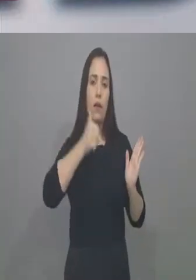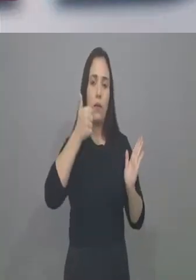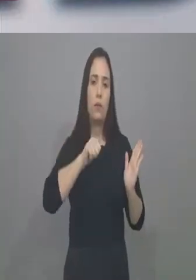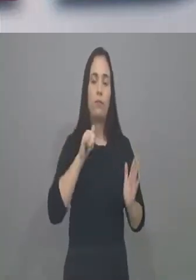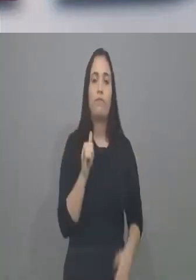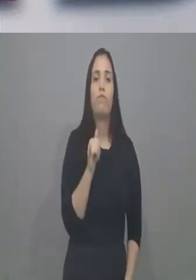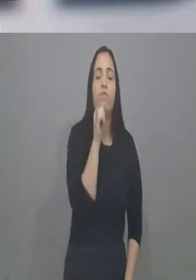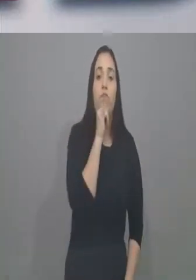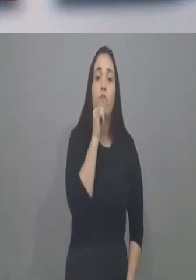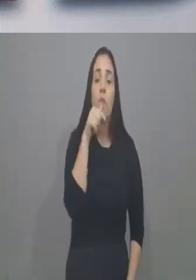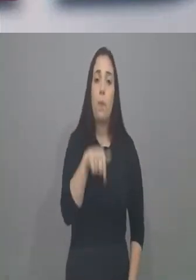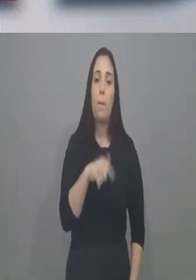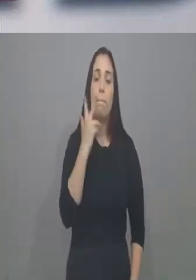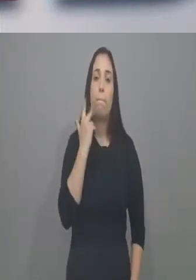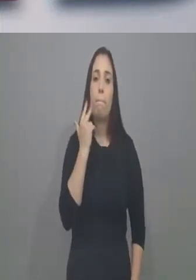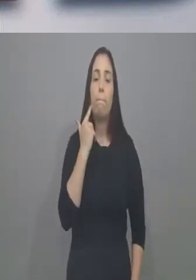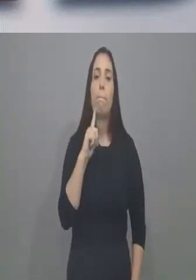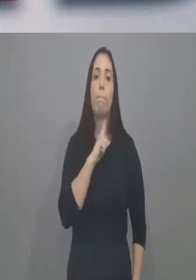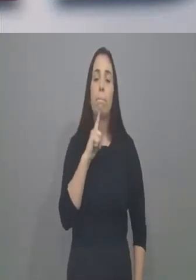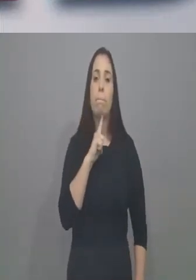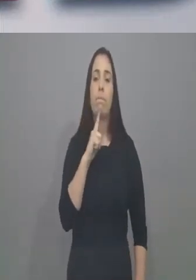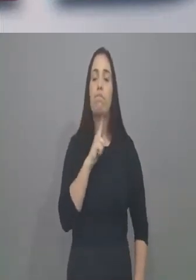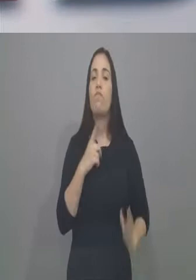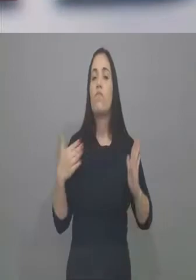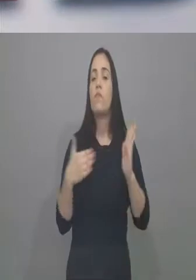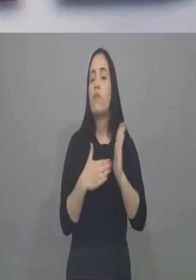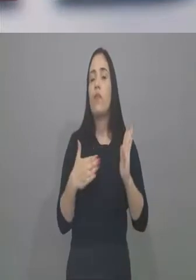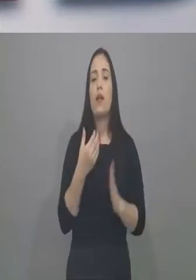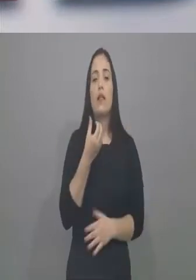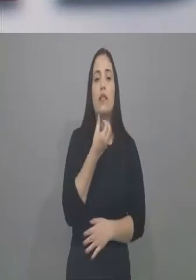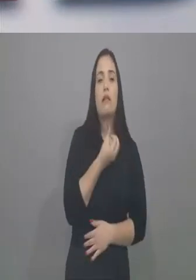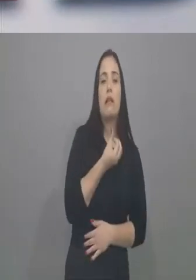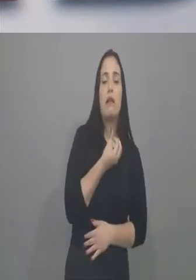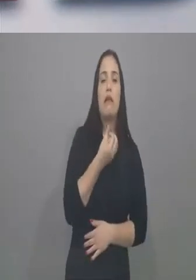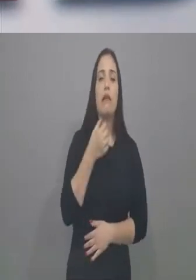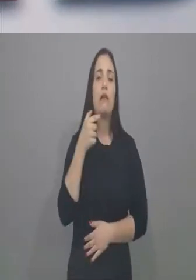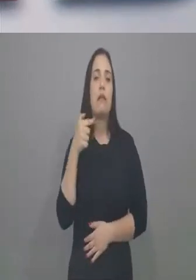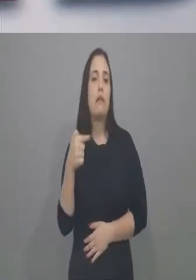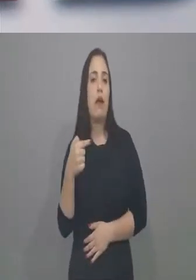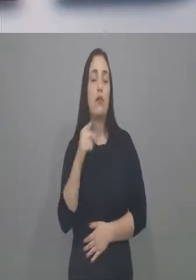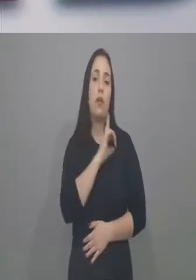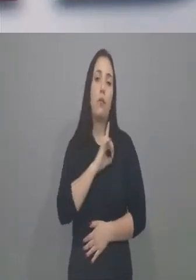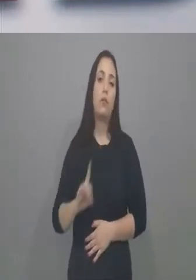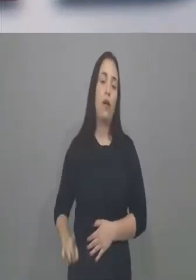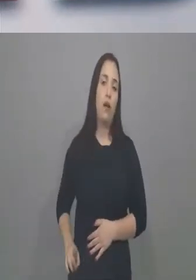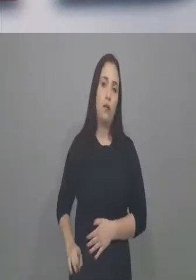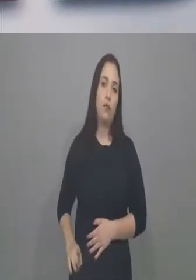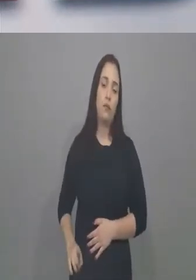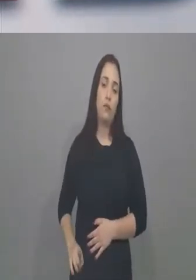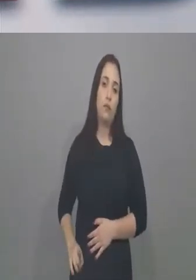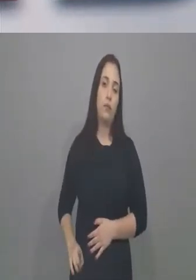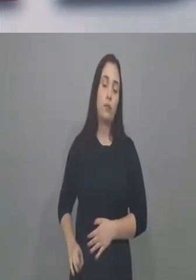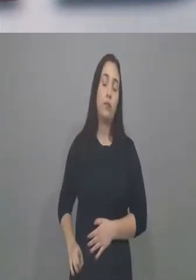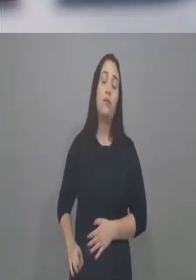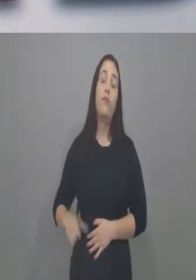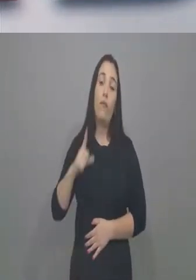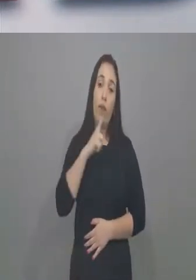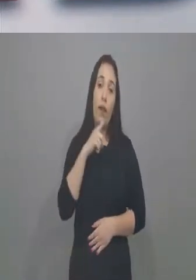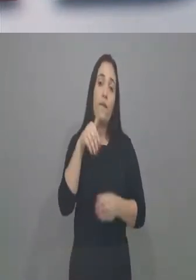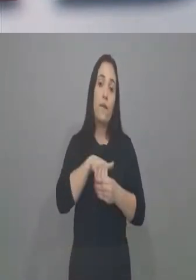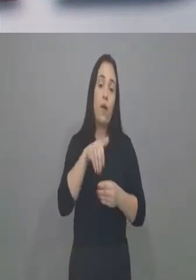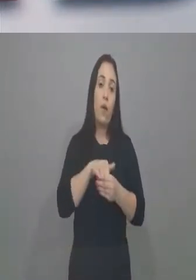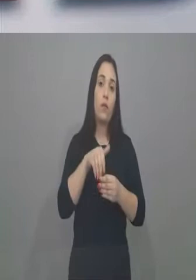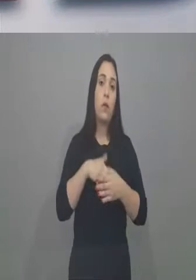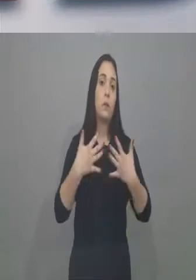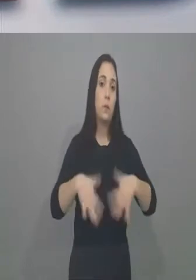Fortaleza tem o quê? Tem, no máximo, seis, sete deputados dos 46 que têm a sua votação